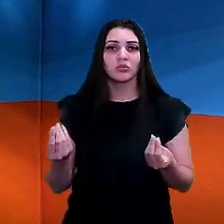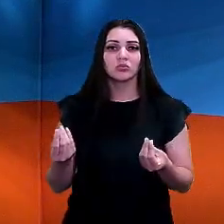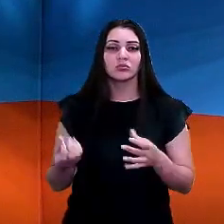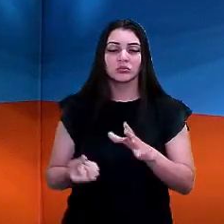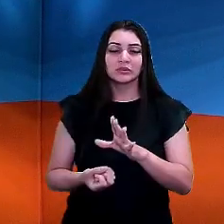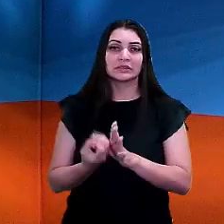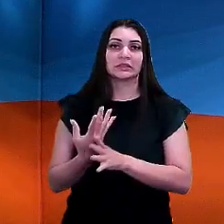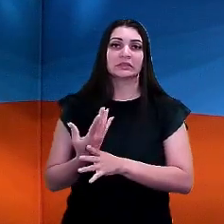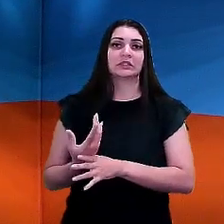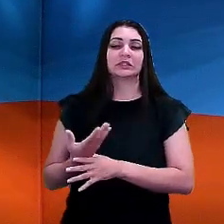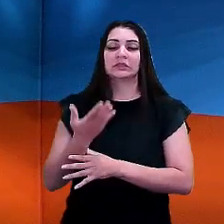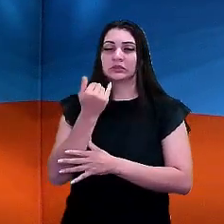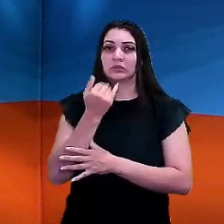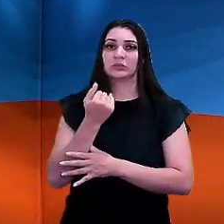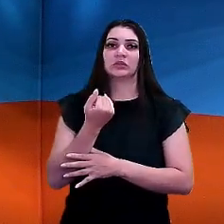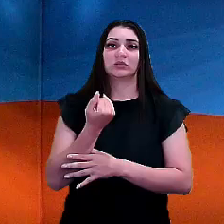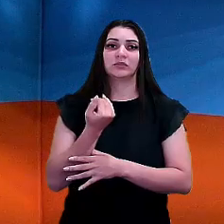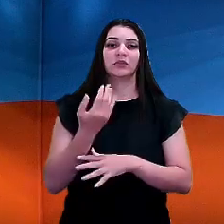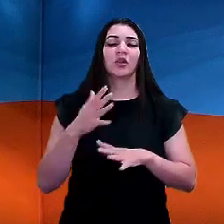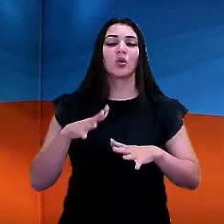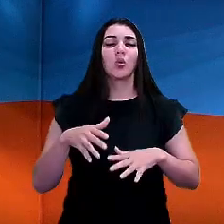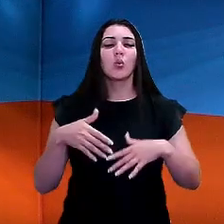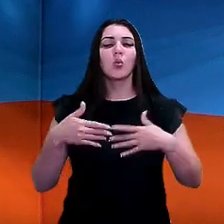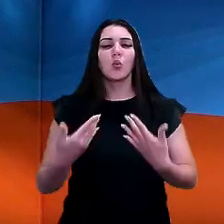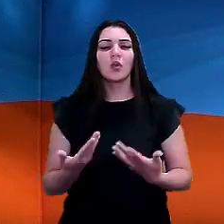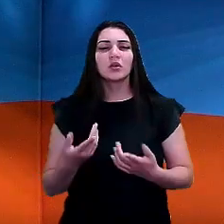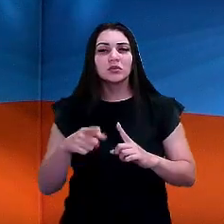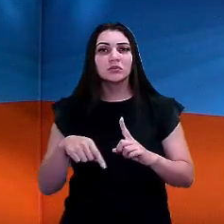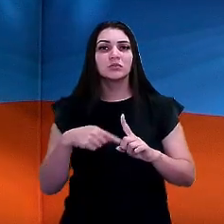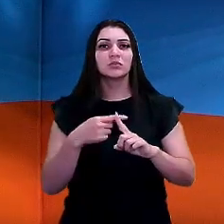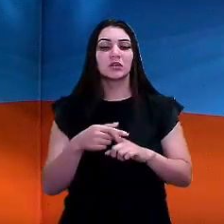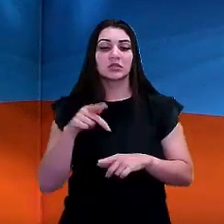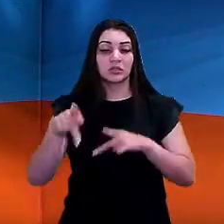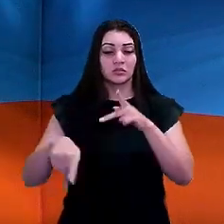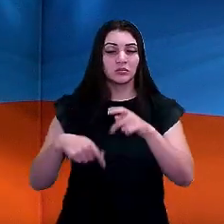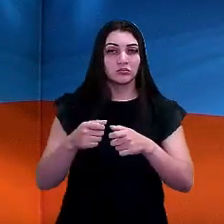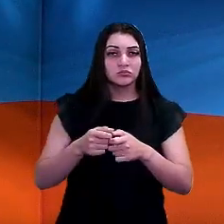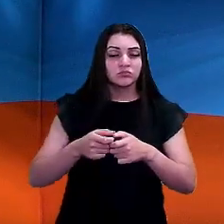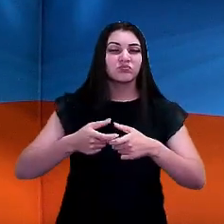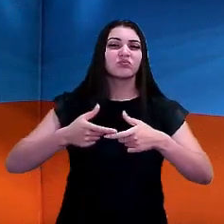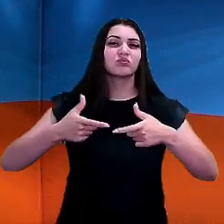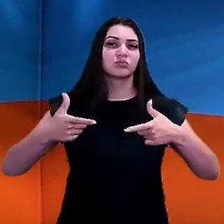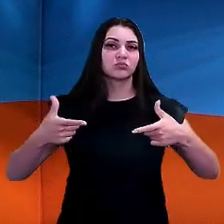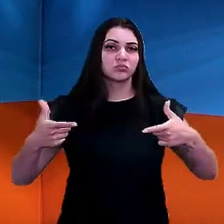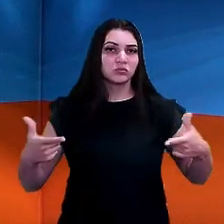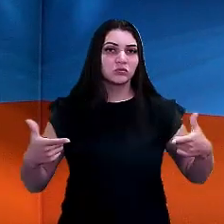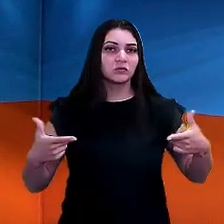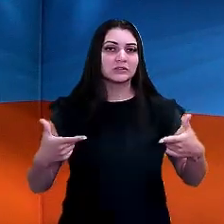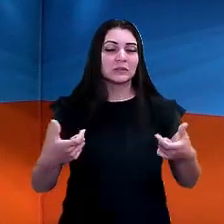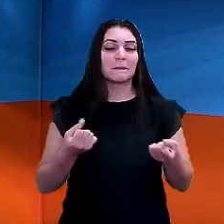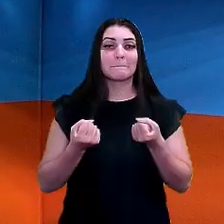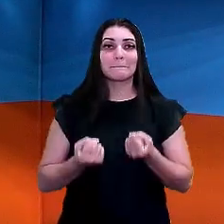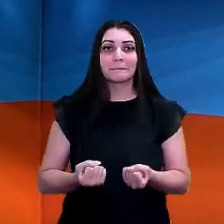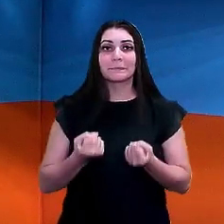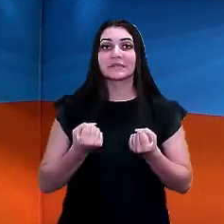demanda bastante água e quanto mais assim a população também vai crescendo vai aumentando sobrecarregando